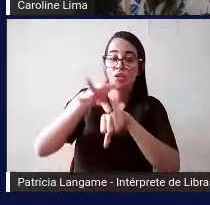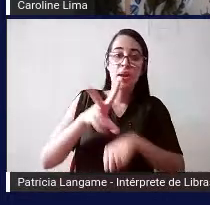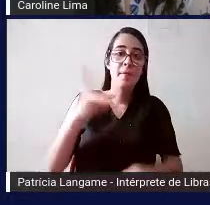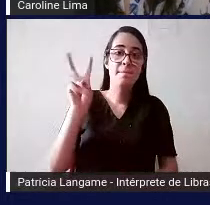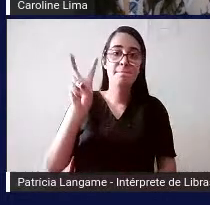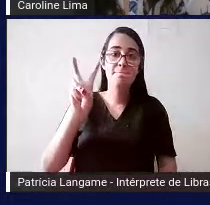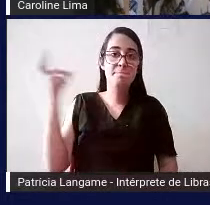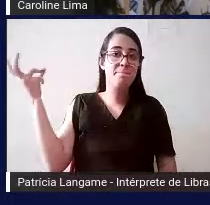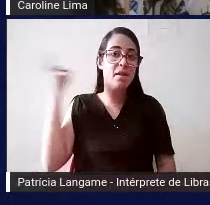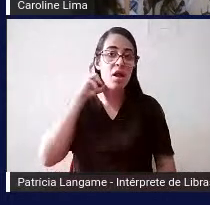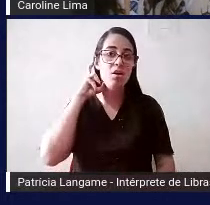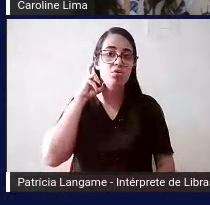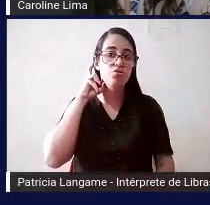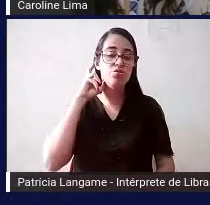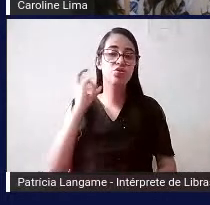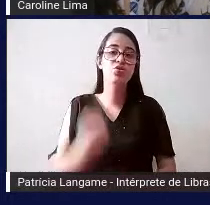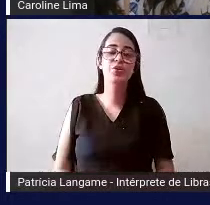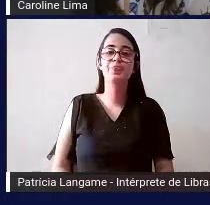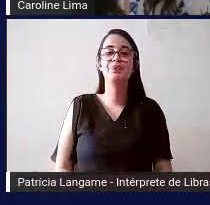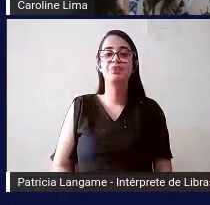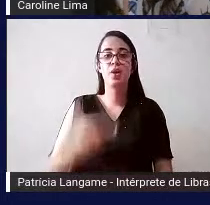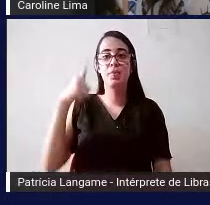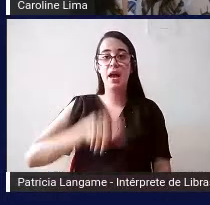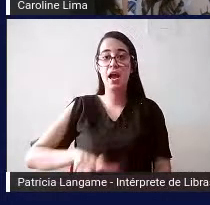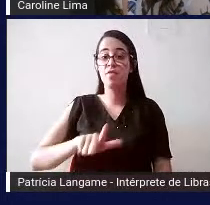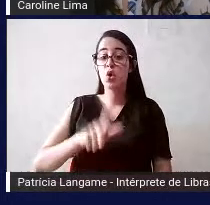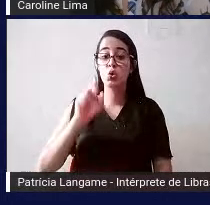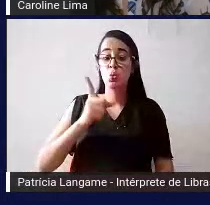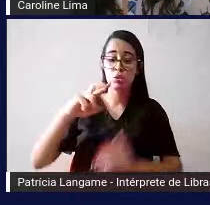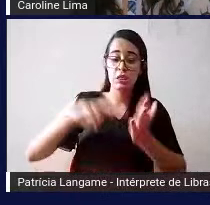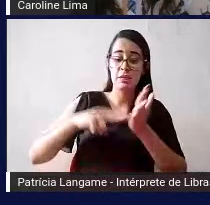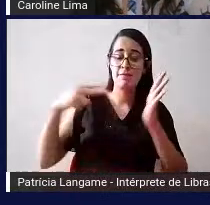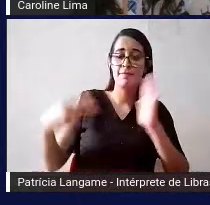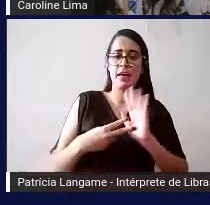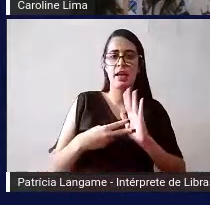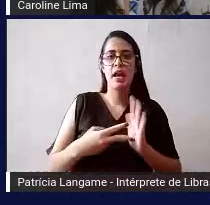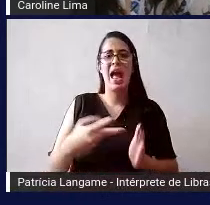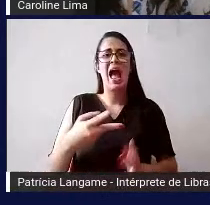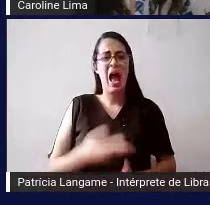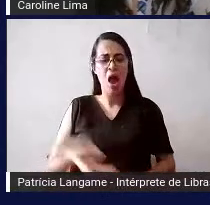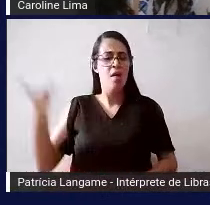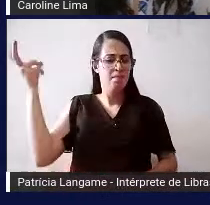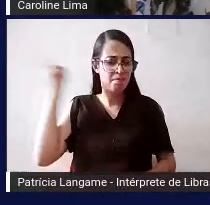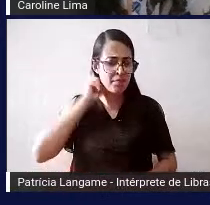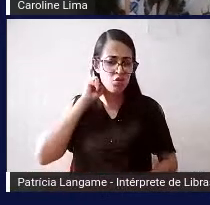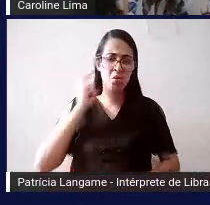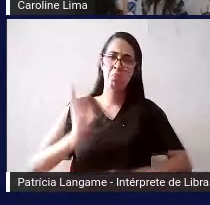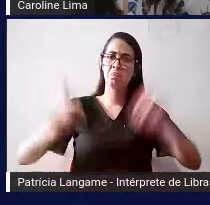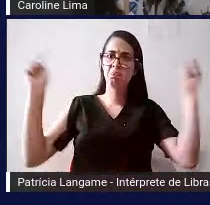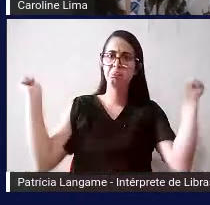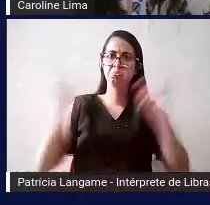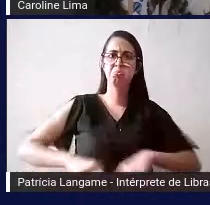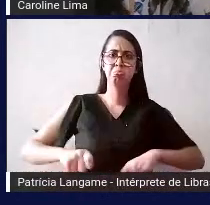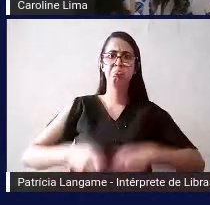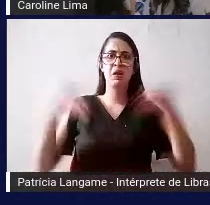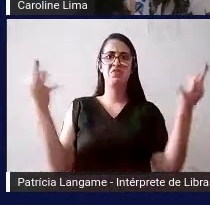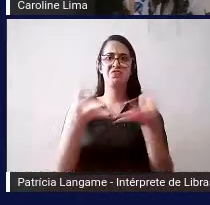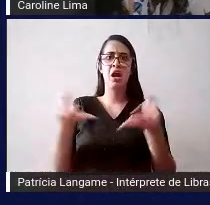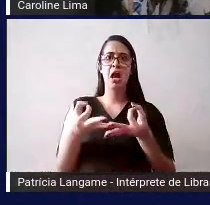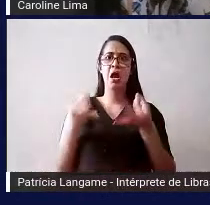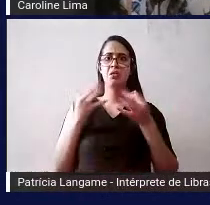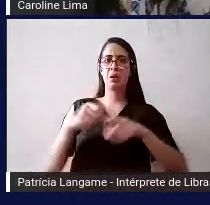coclear mais uma vez não quer dizer que vai habilitar a audição que vai reabilitar